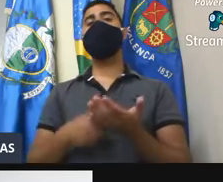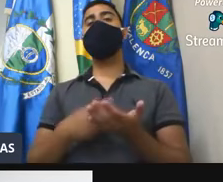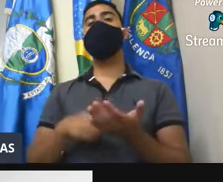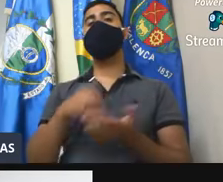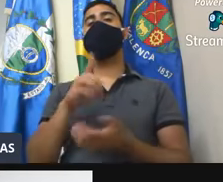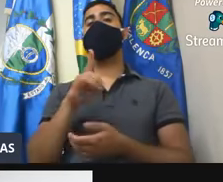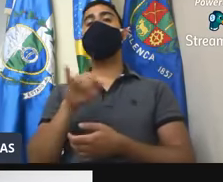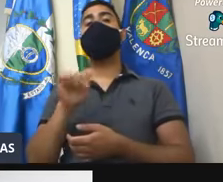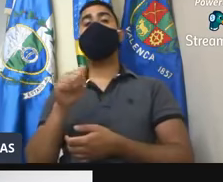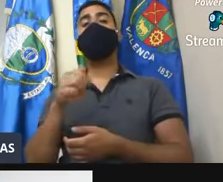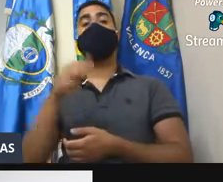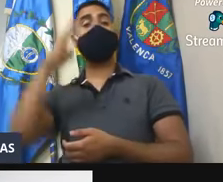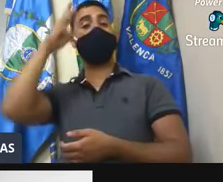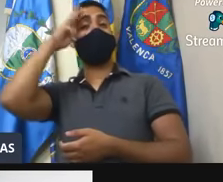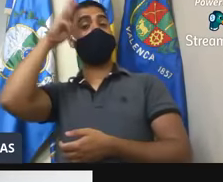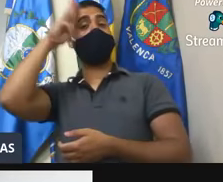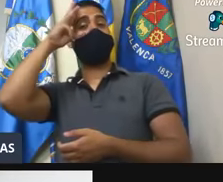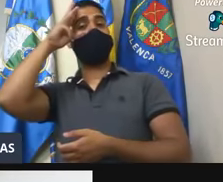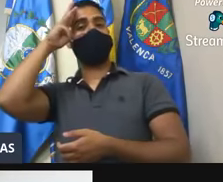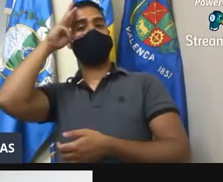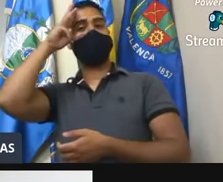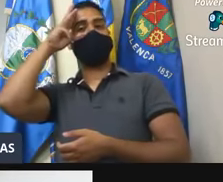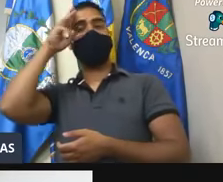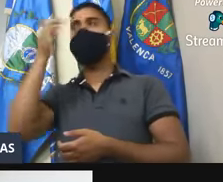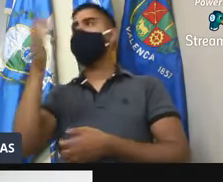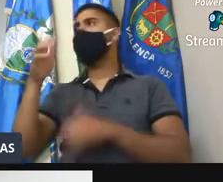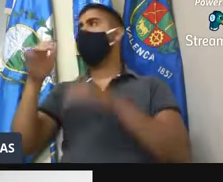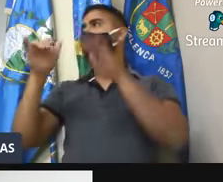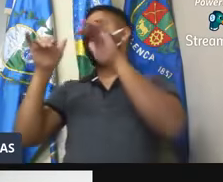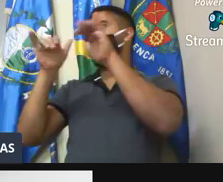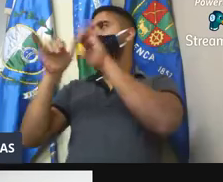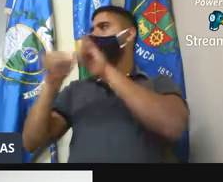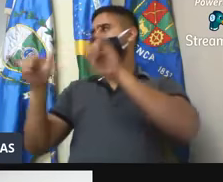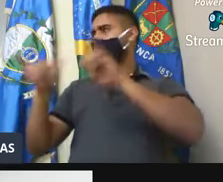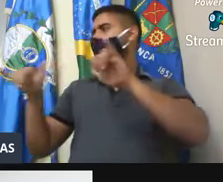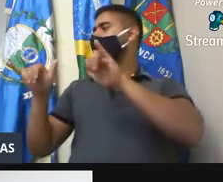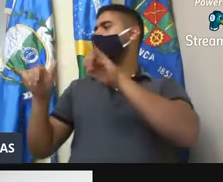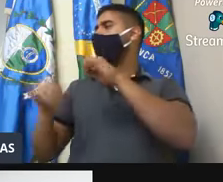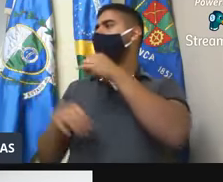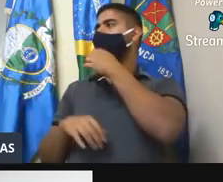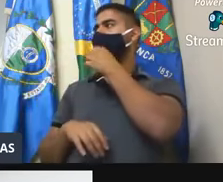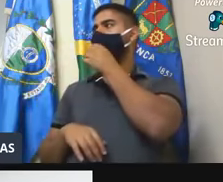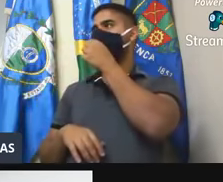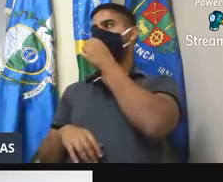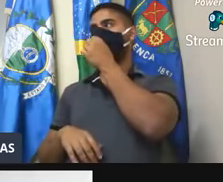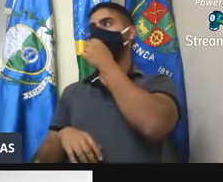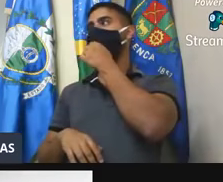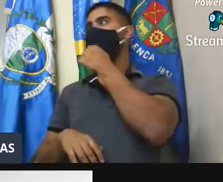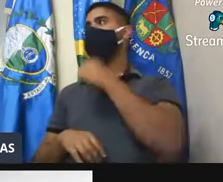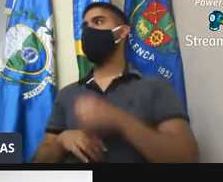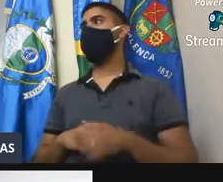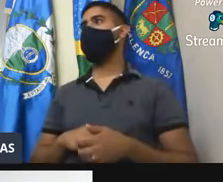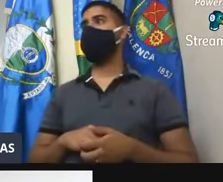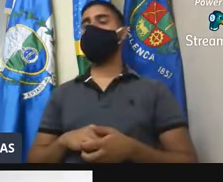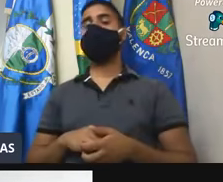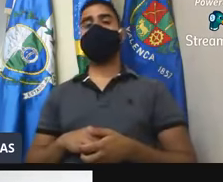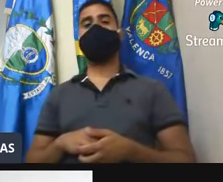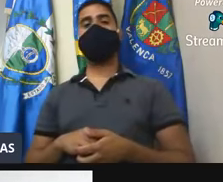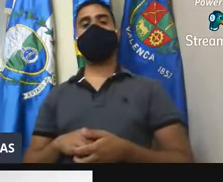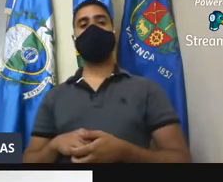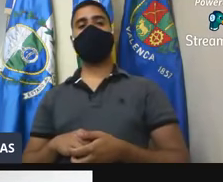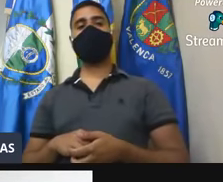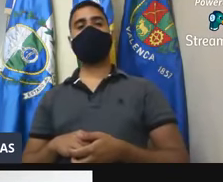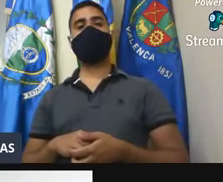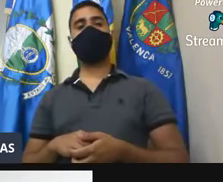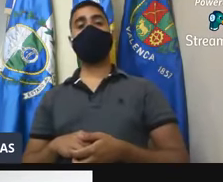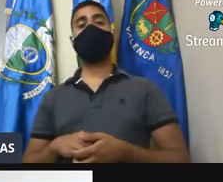terça-feira, na próxima sessão, então queria avisar a mesa, tá, vice- Pedro Graça, Rafael, para a gente confirmar